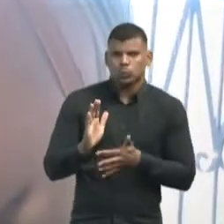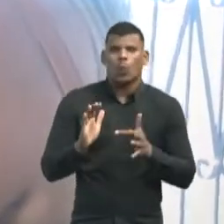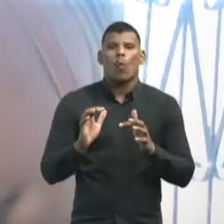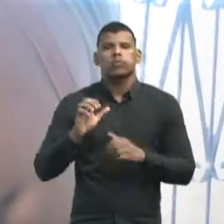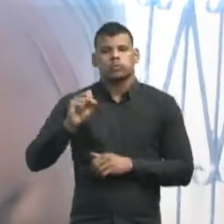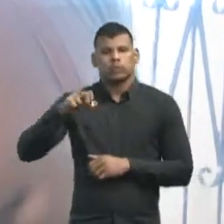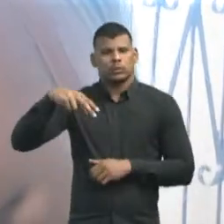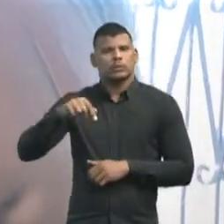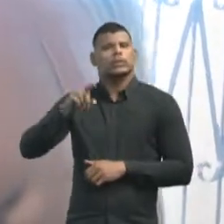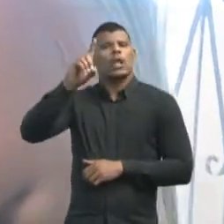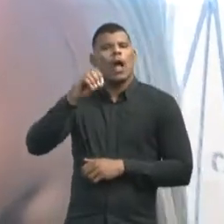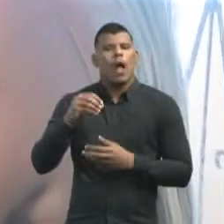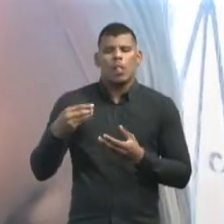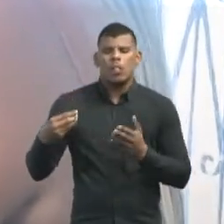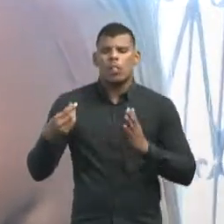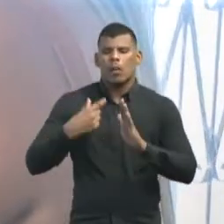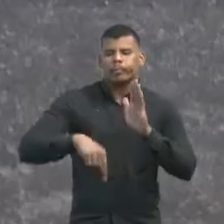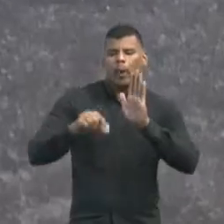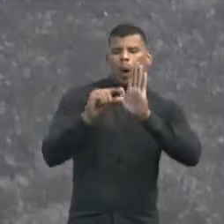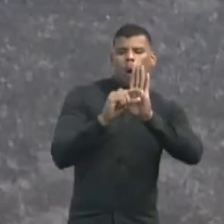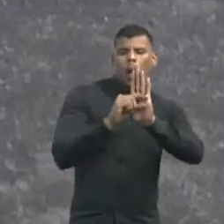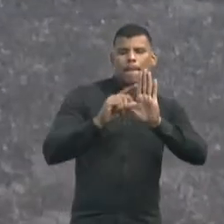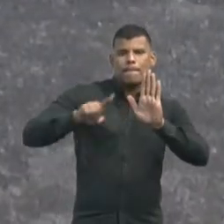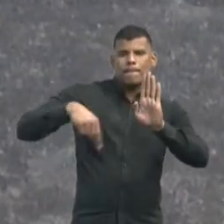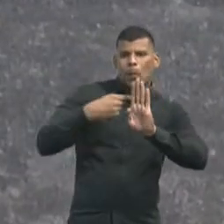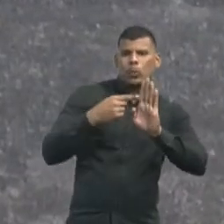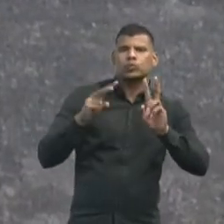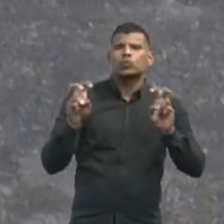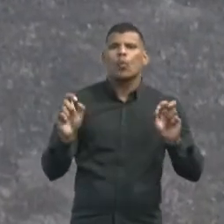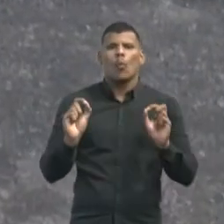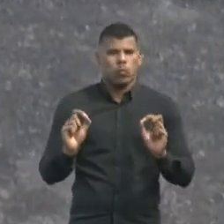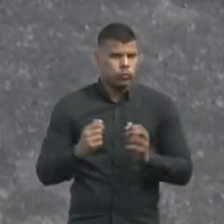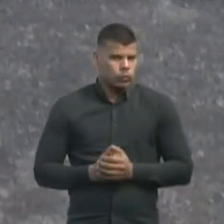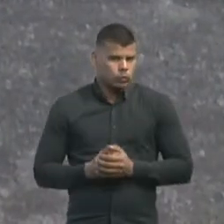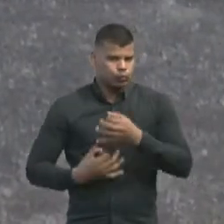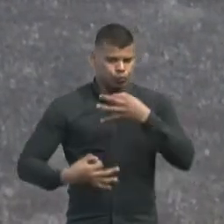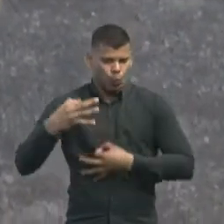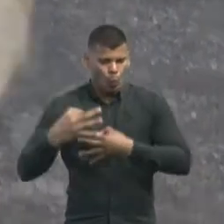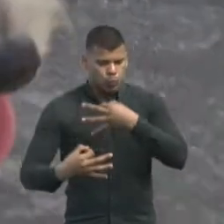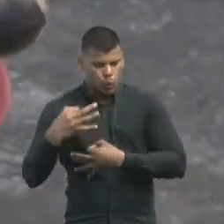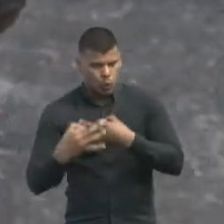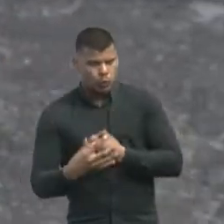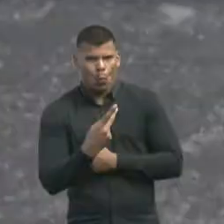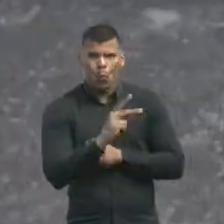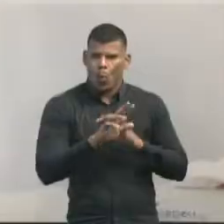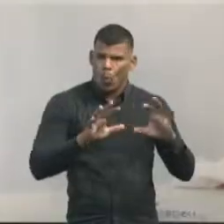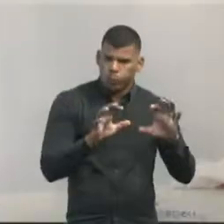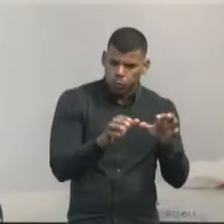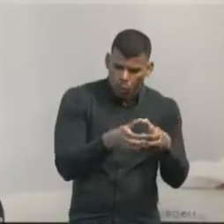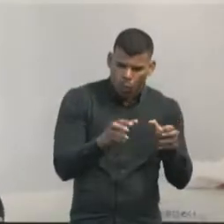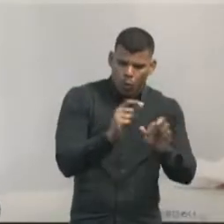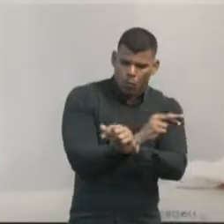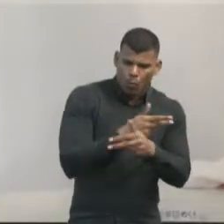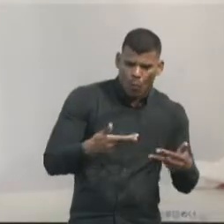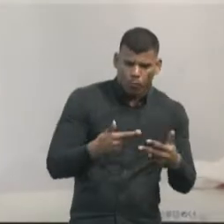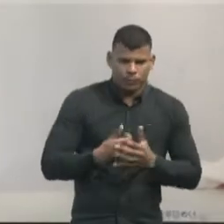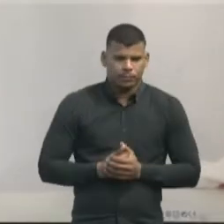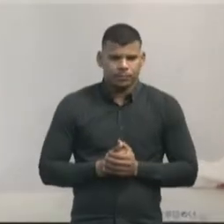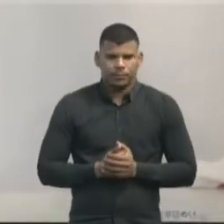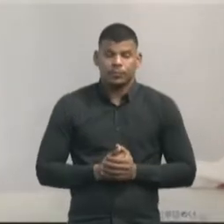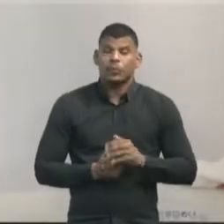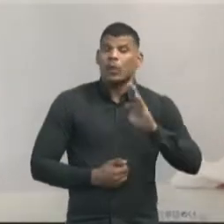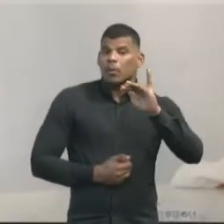82 do Código Civil sobre a natureza jurídica dos animais domésticos e silvestres. Essa bióloga é